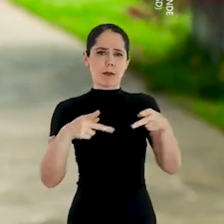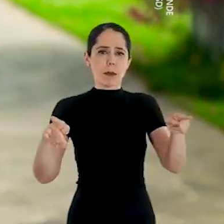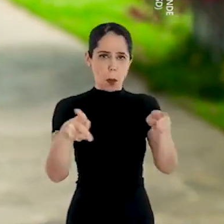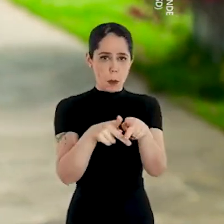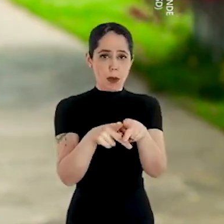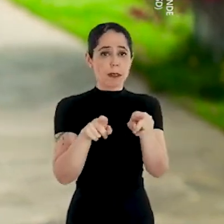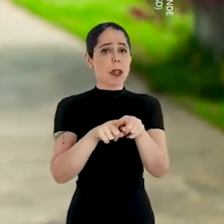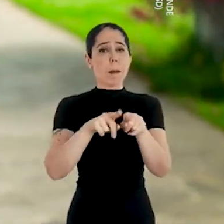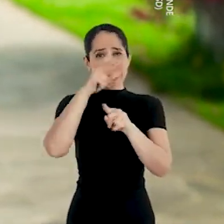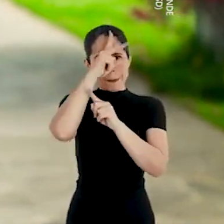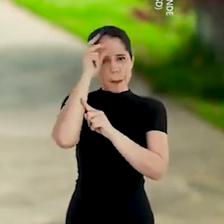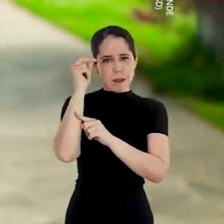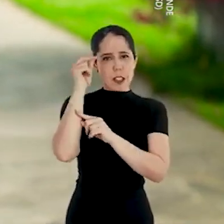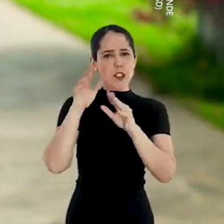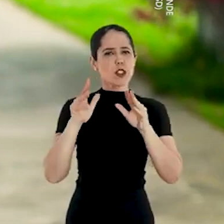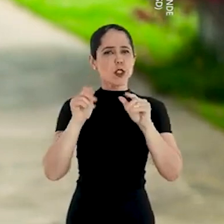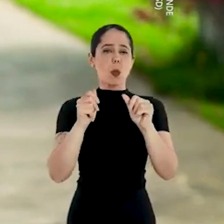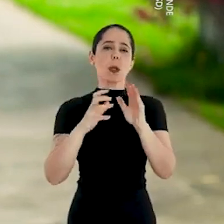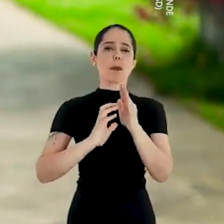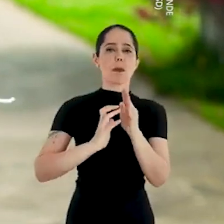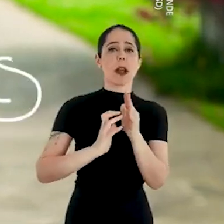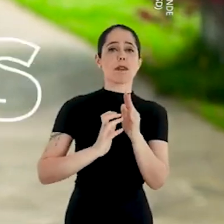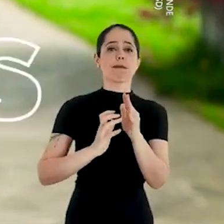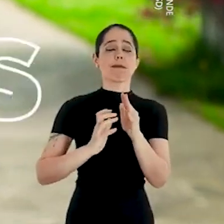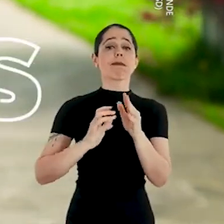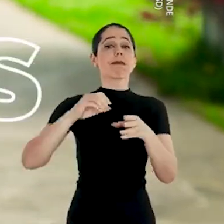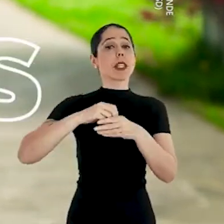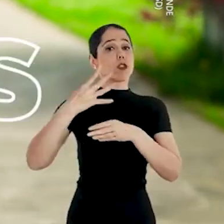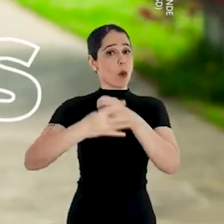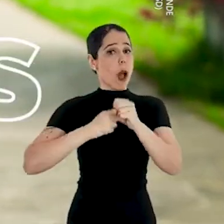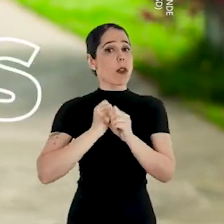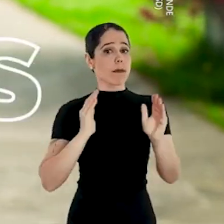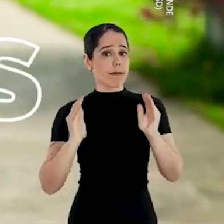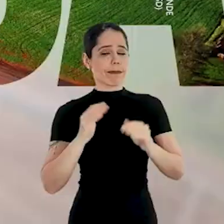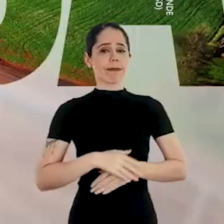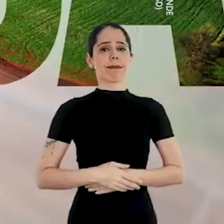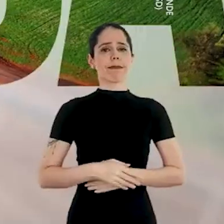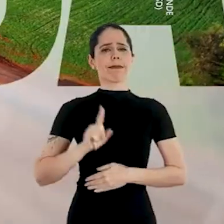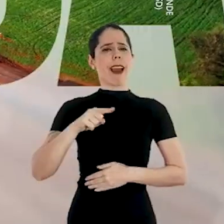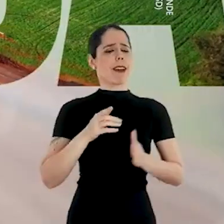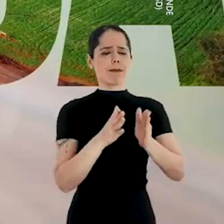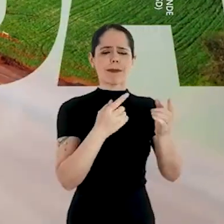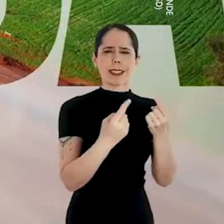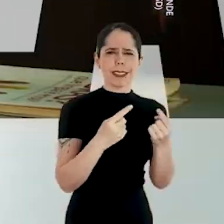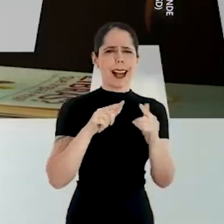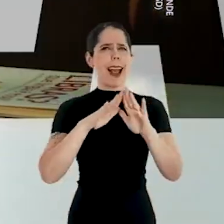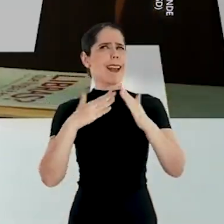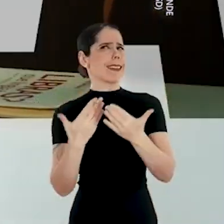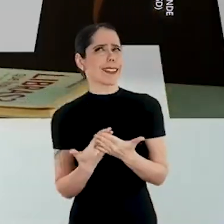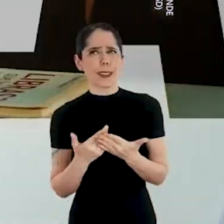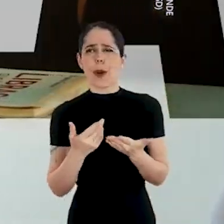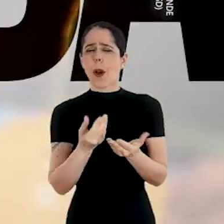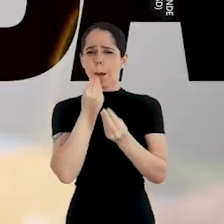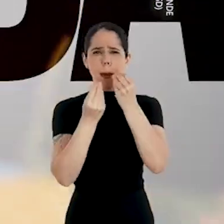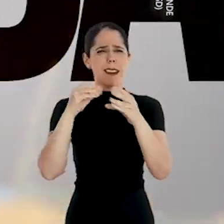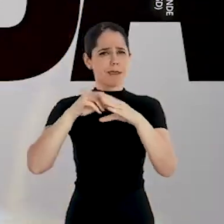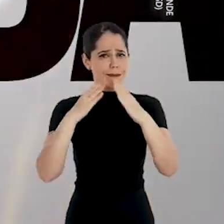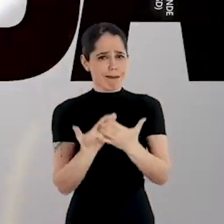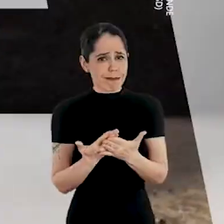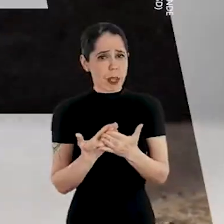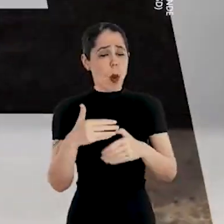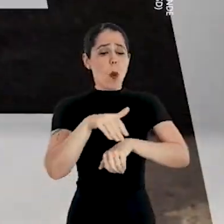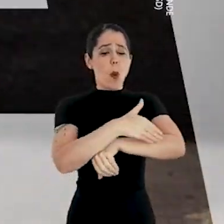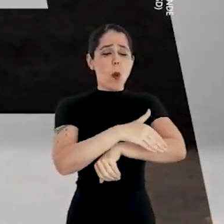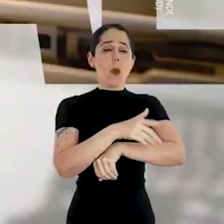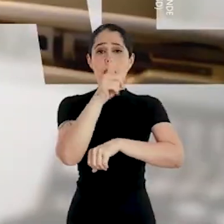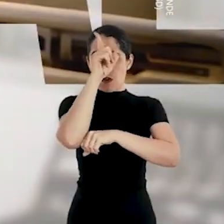com a população e com os prefeitos de todos os partidos nesses quatro anos. É estrada, escola, merenda,